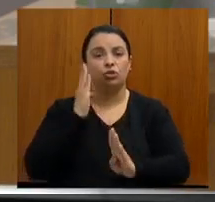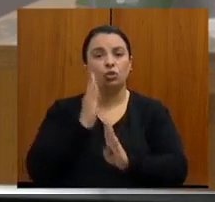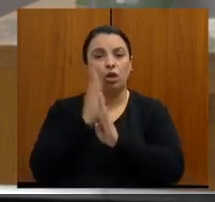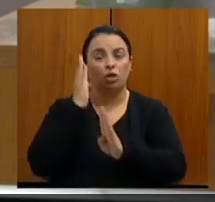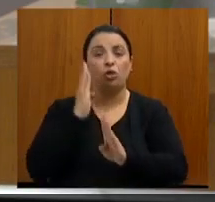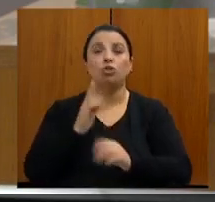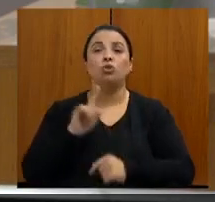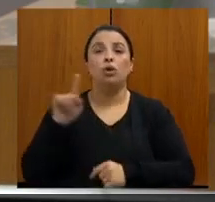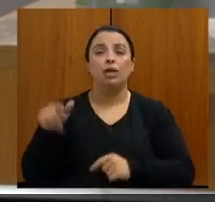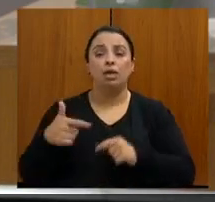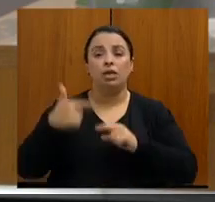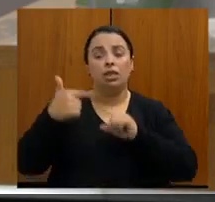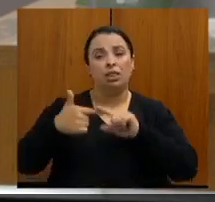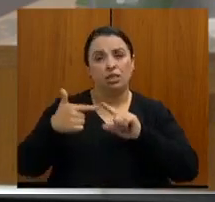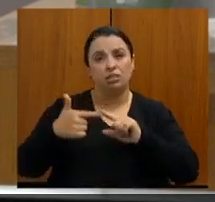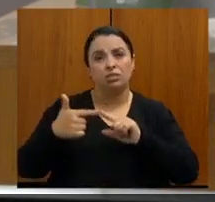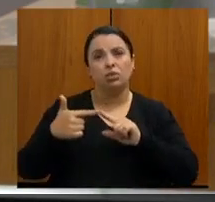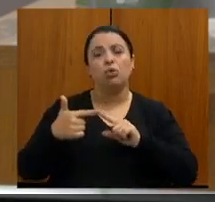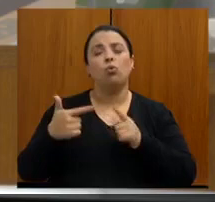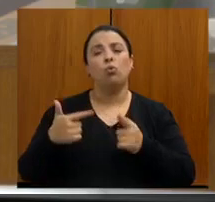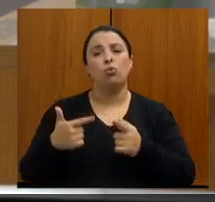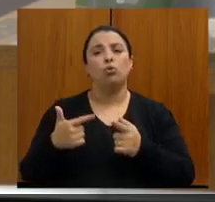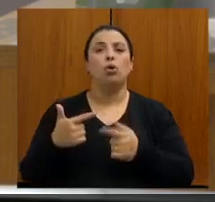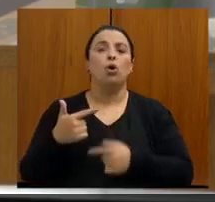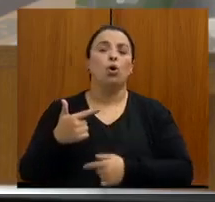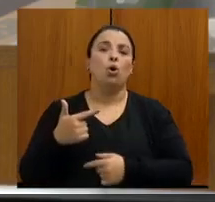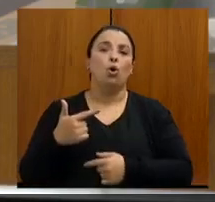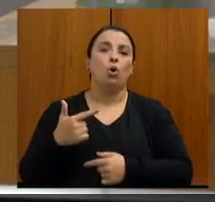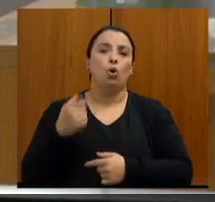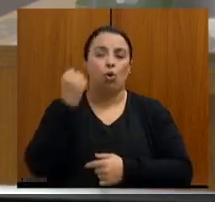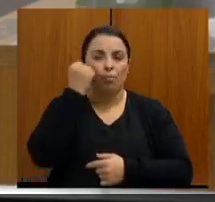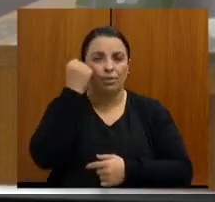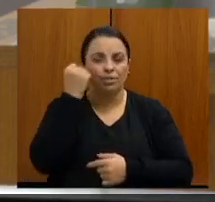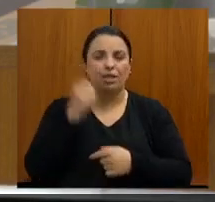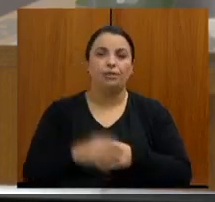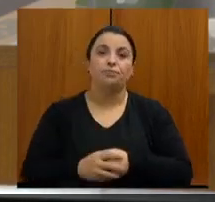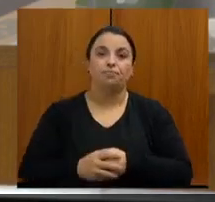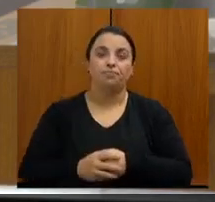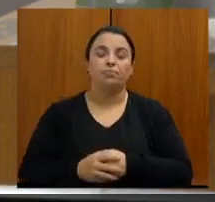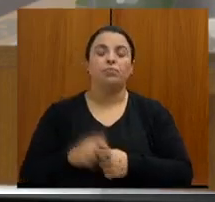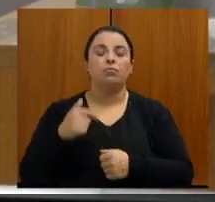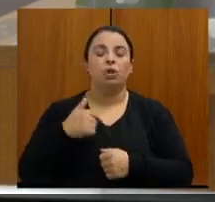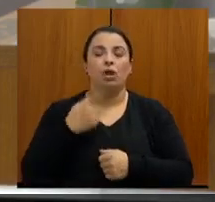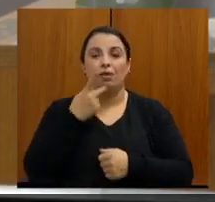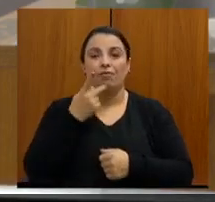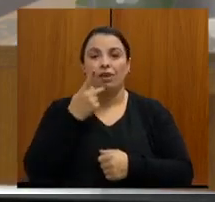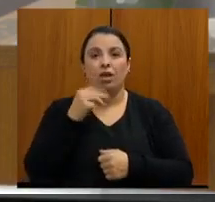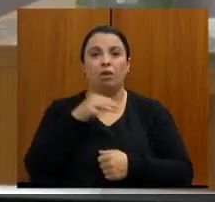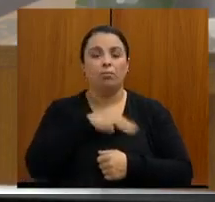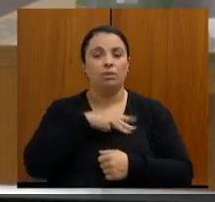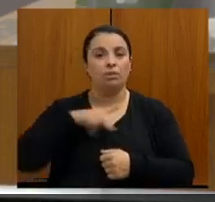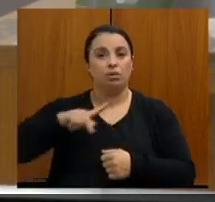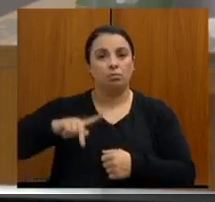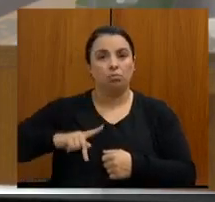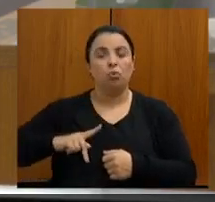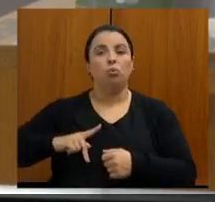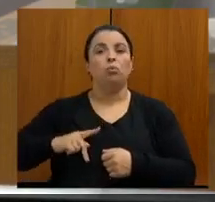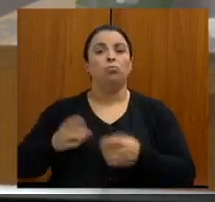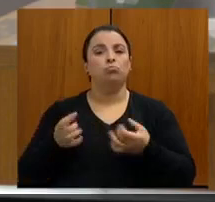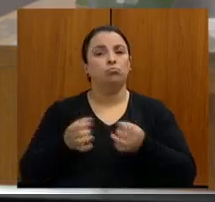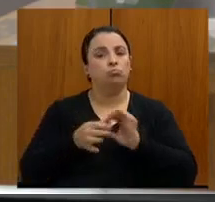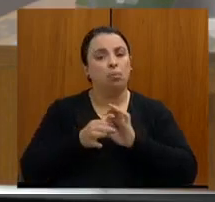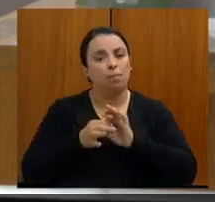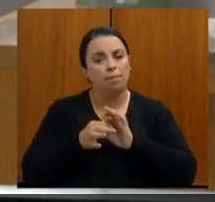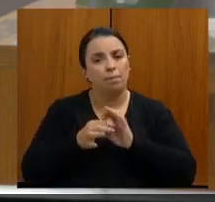agradeço a oportunidade que doitiva do Ministério Público, quero me colocar à disposição da Comissão de